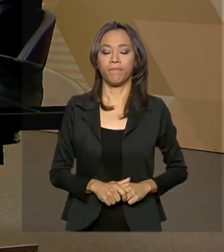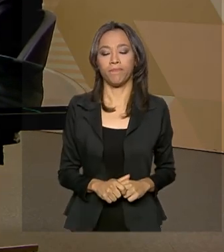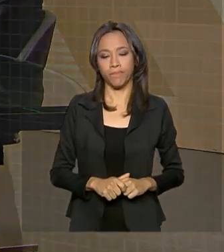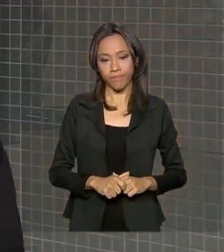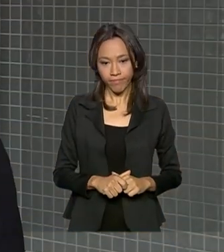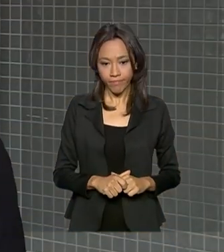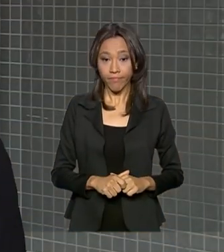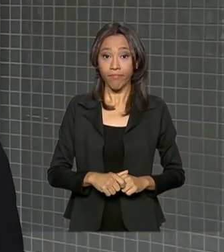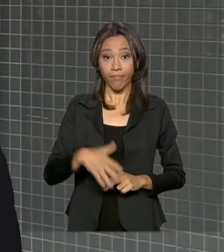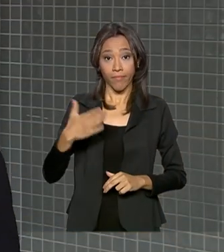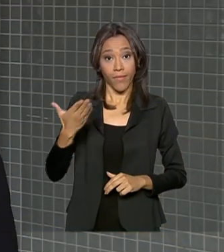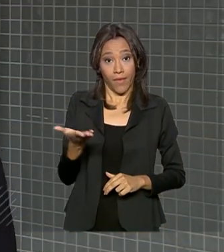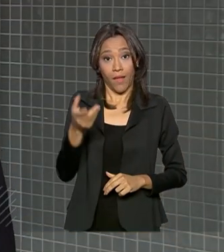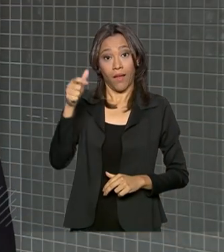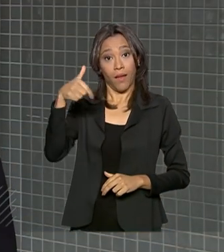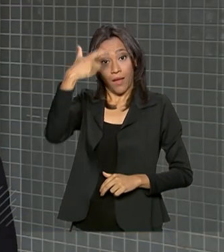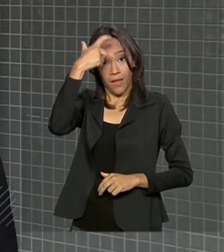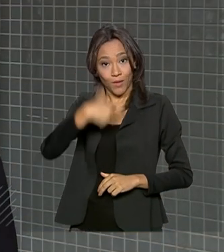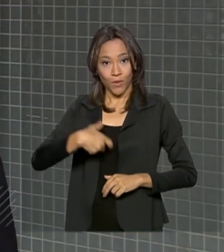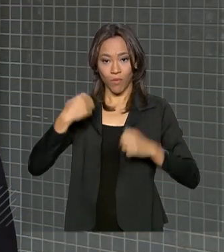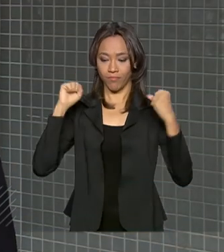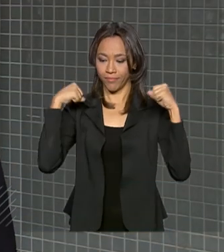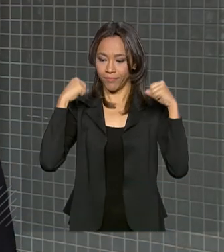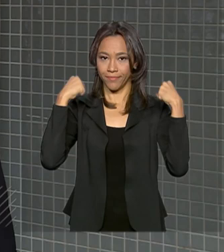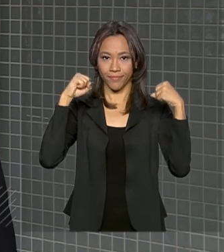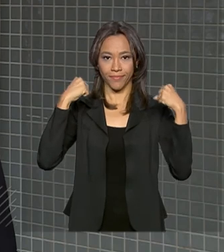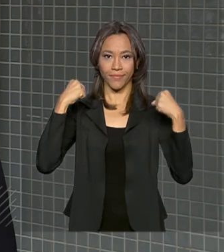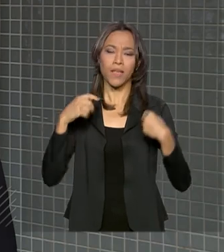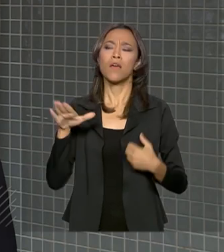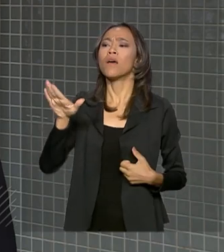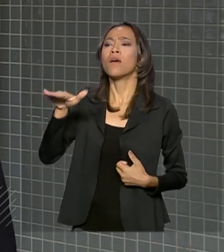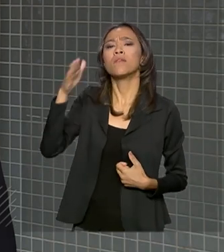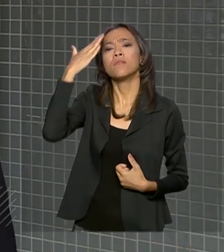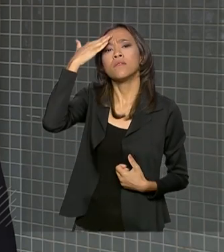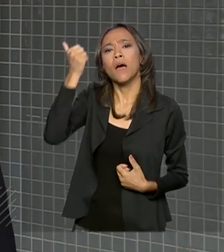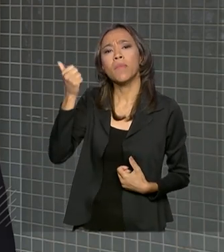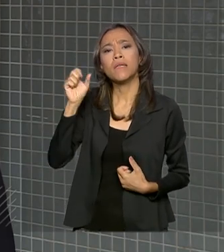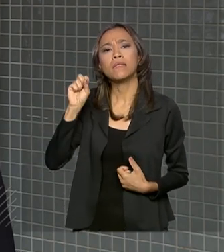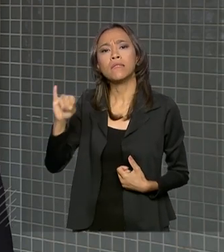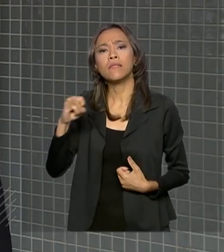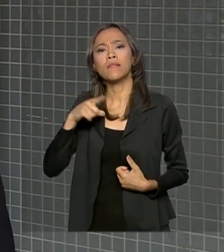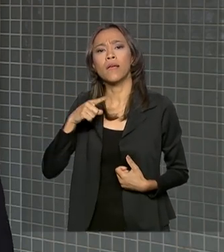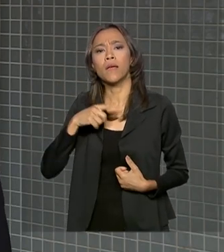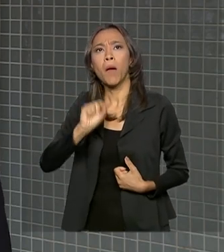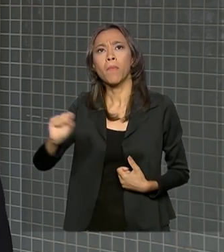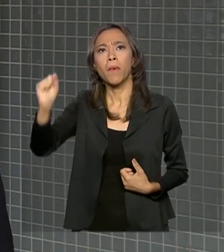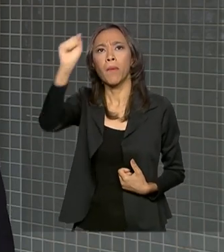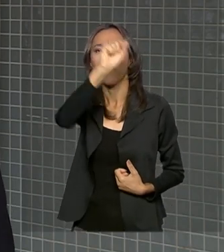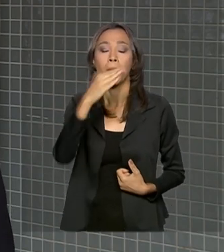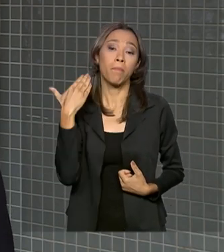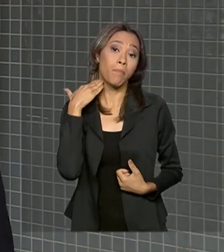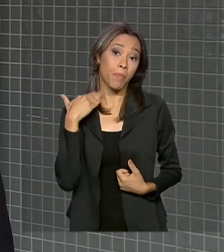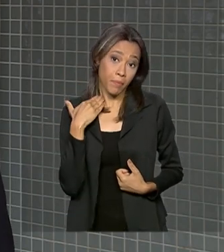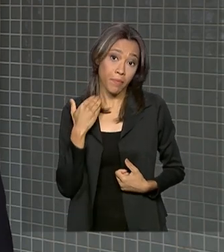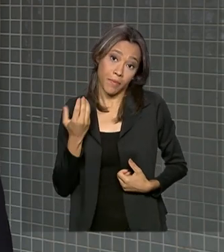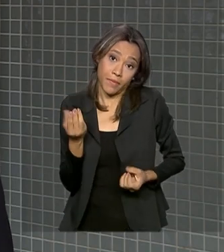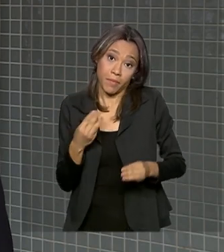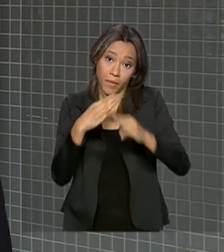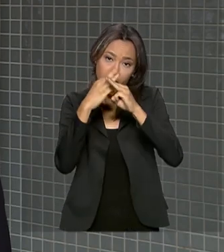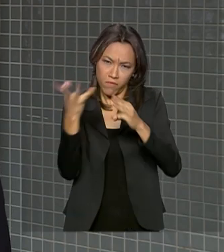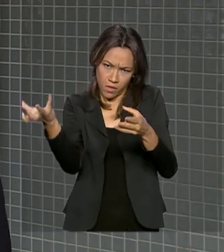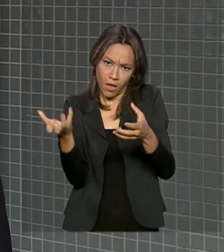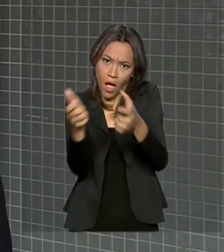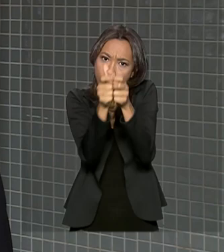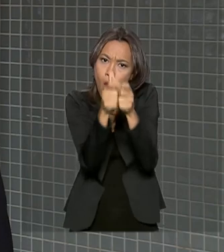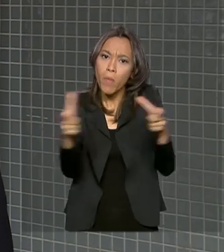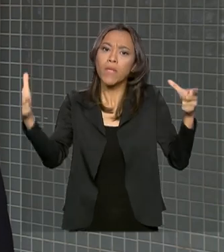Meu nome é Douglas Rodrigues, sou personal trainer e eu gostaria de saber se existem agências da Caixa em todo o país e se vocês planejam aumentar